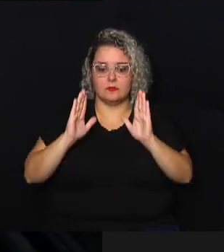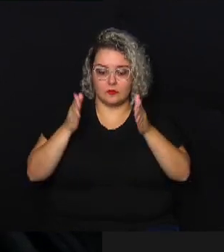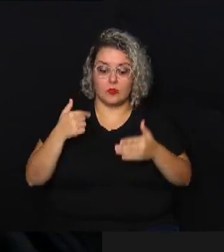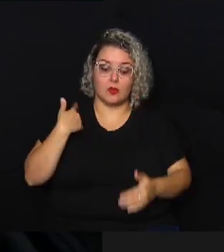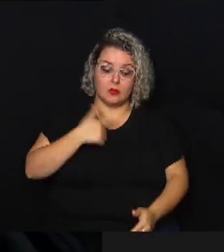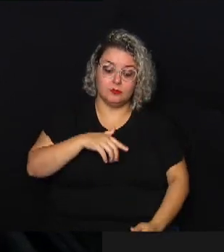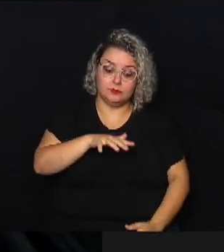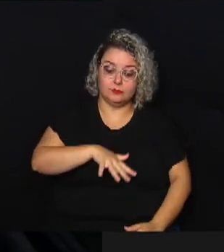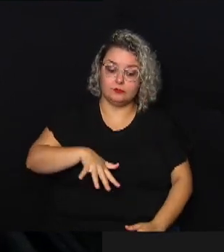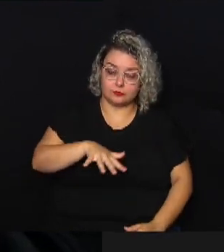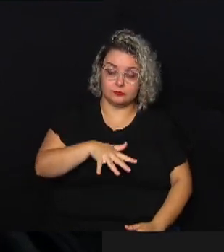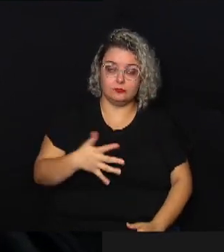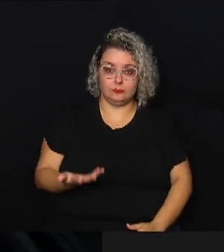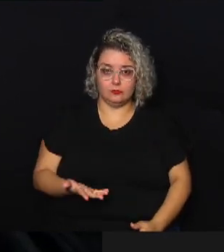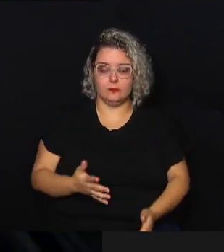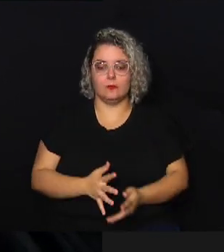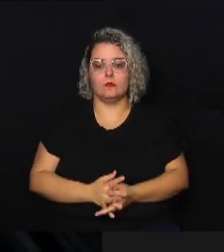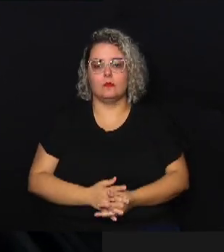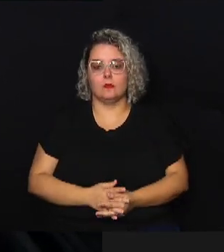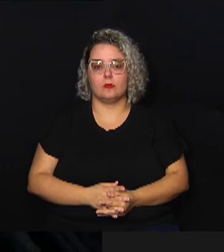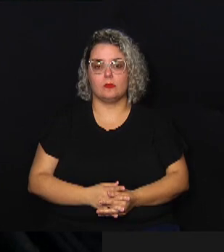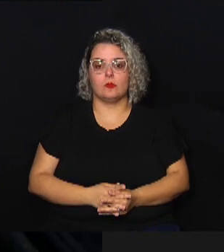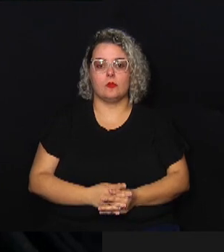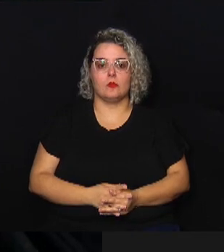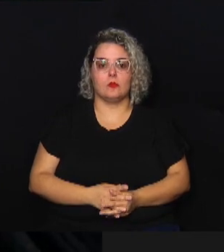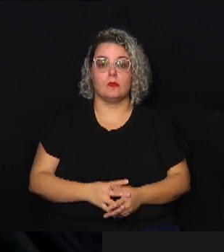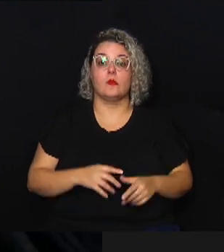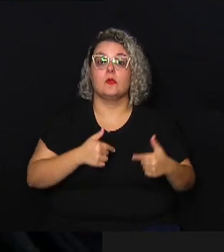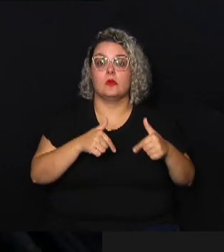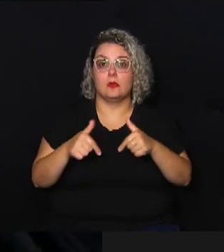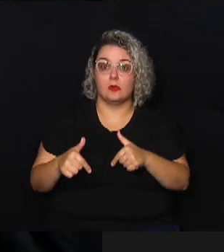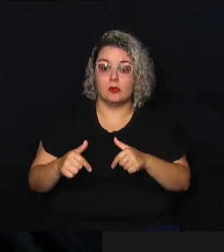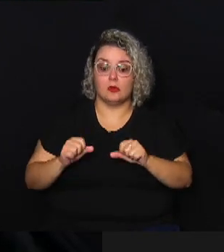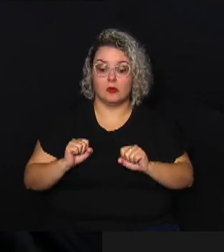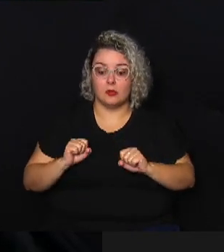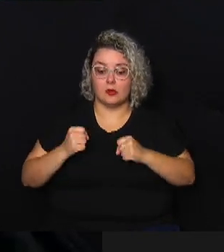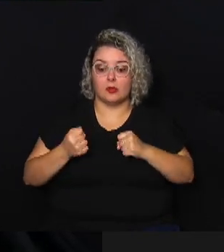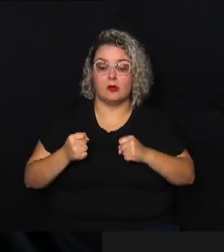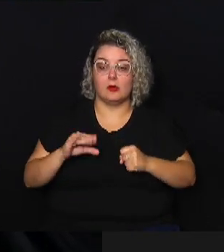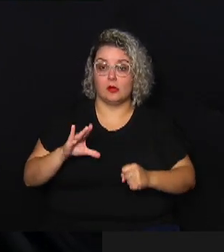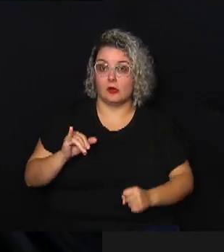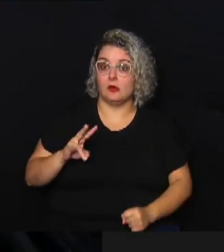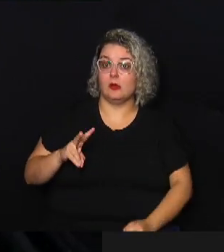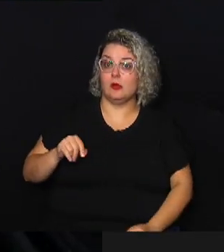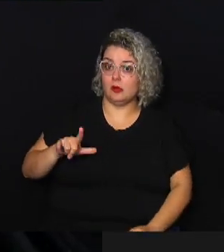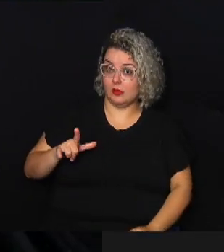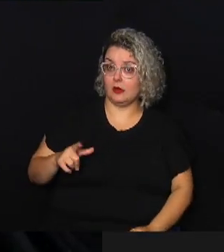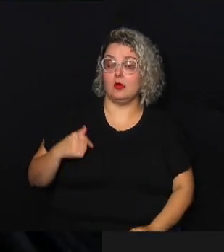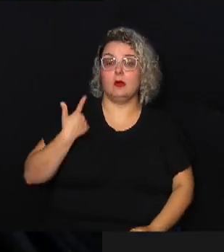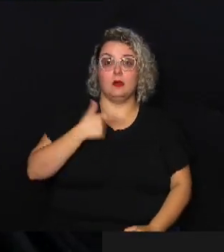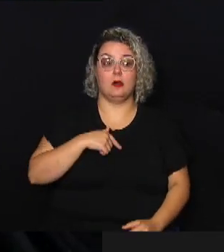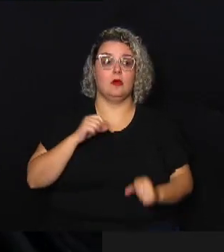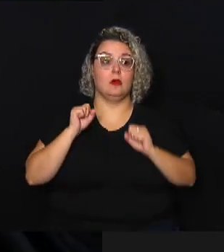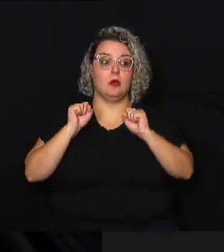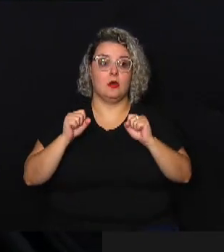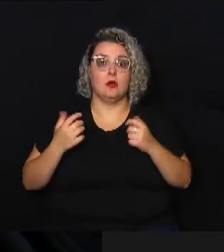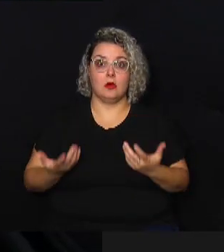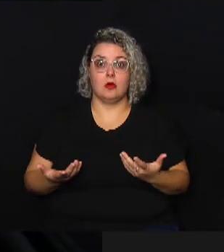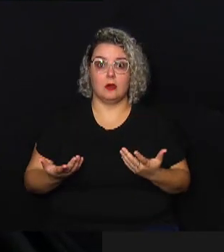e isso ser trabalhado com a defesa civil para que a gente possa enfim